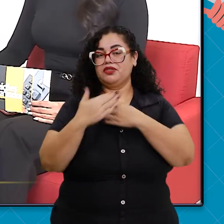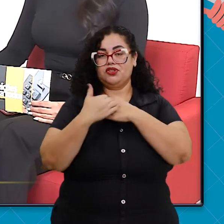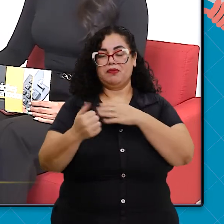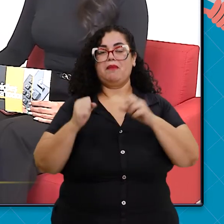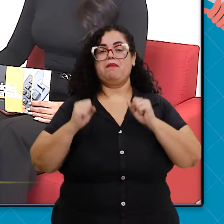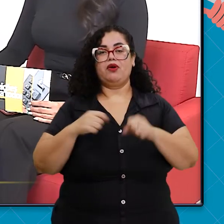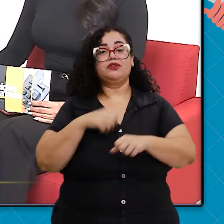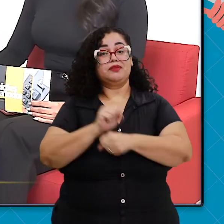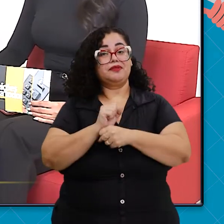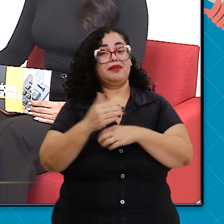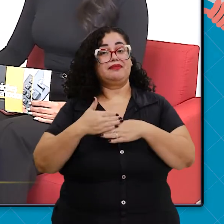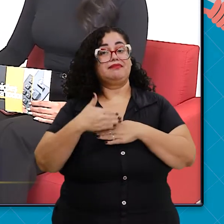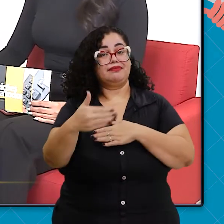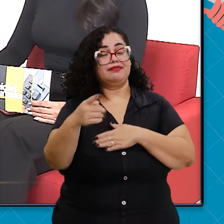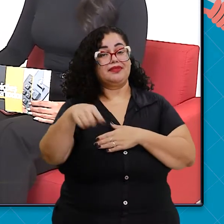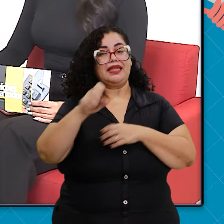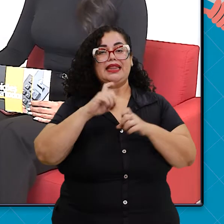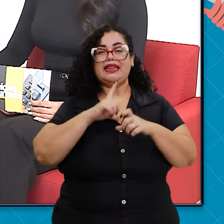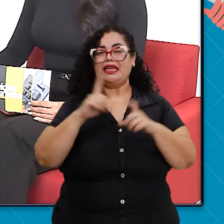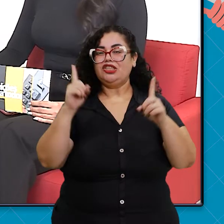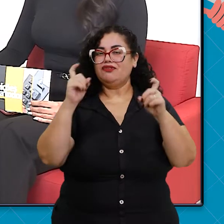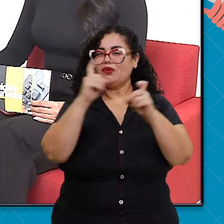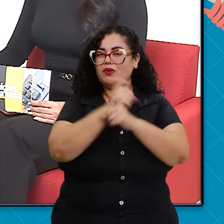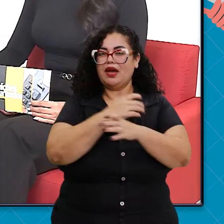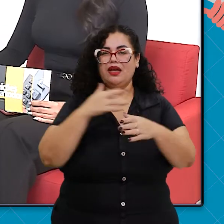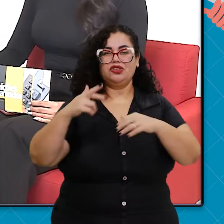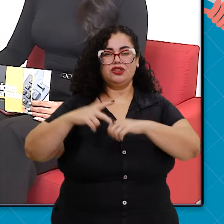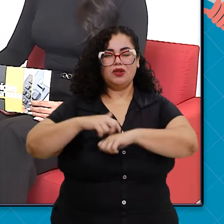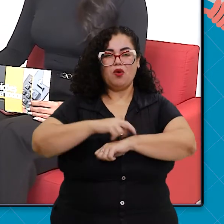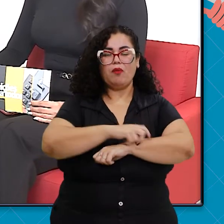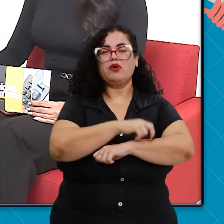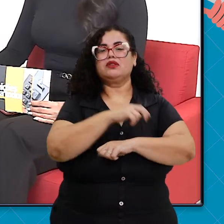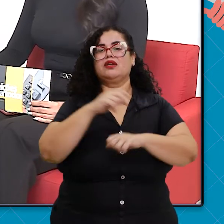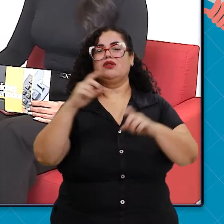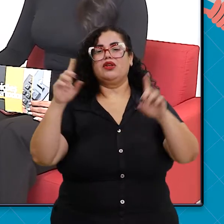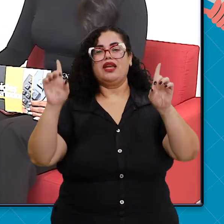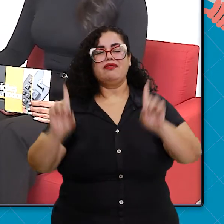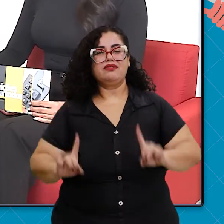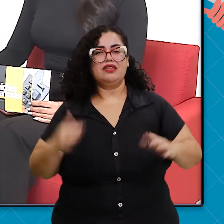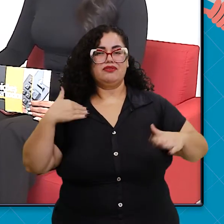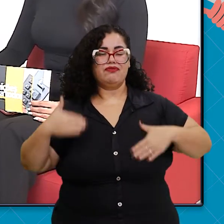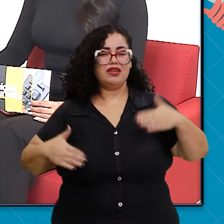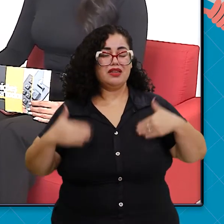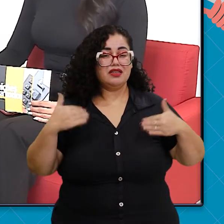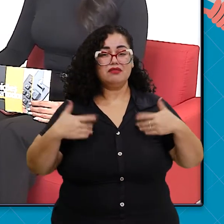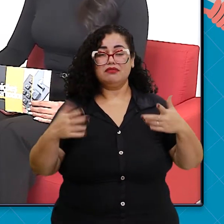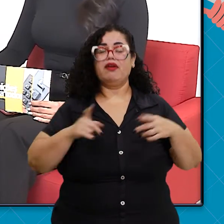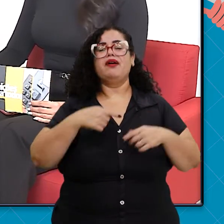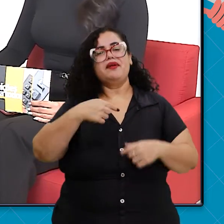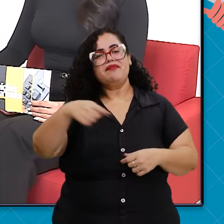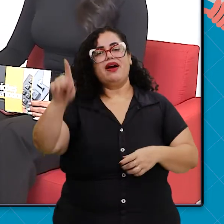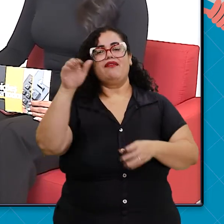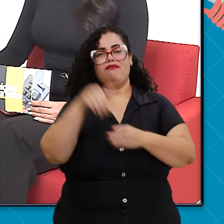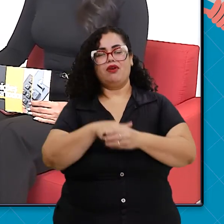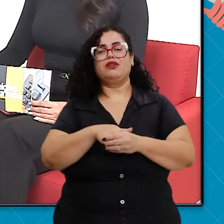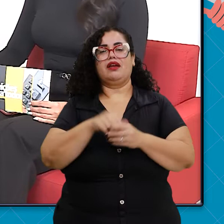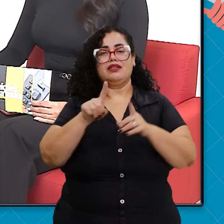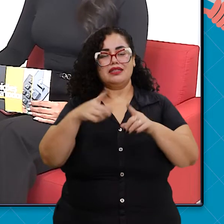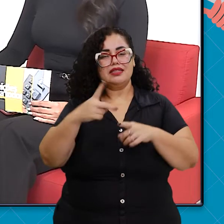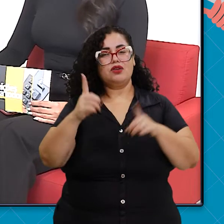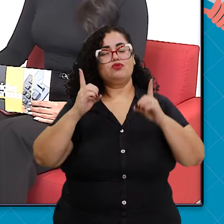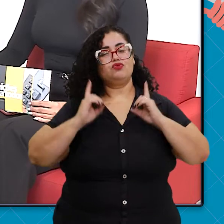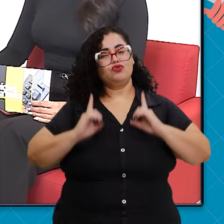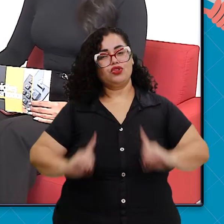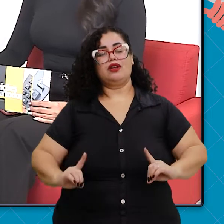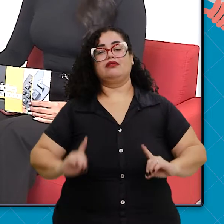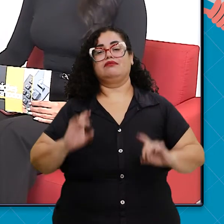eu espero todos vocês que tiverem qualquer dificuldade de locomoção, ou deficiente físico, para ir votar, vai exercer seu direito de